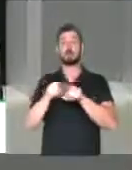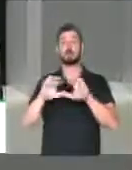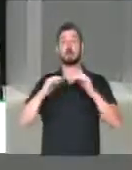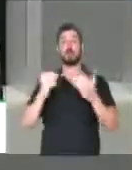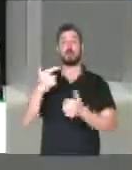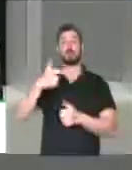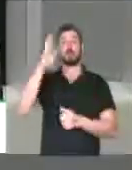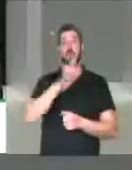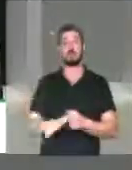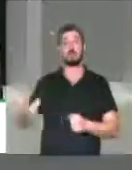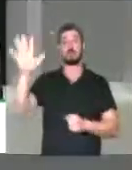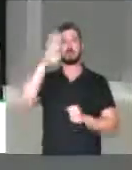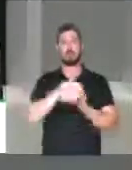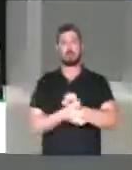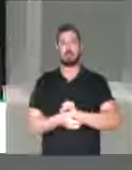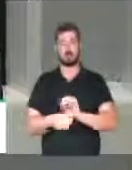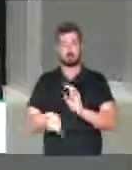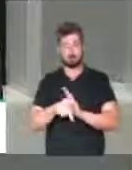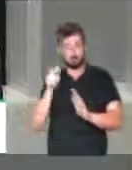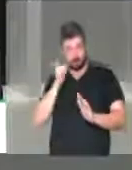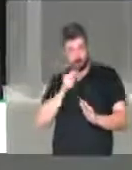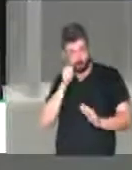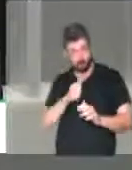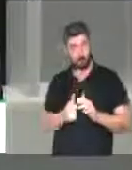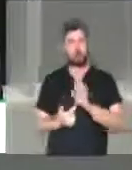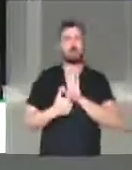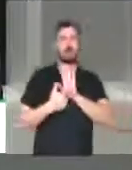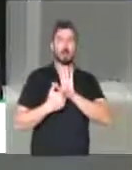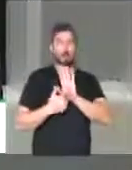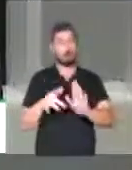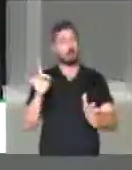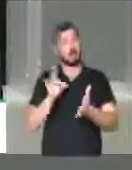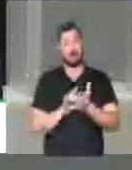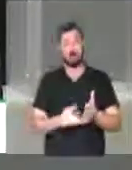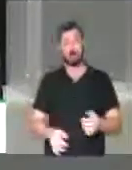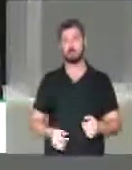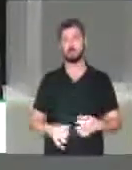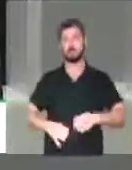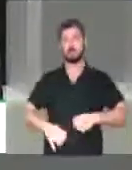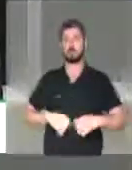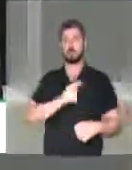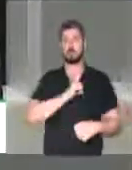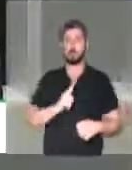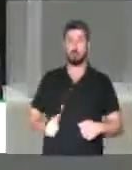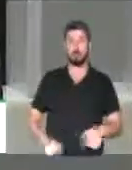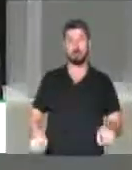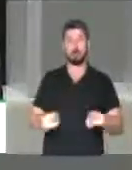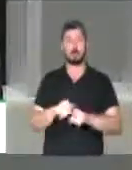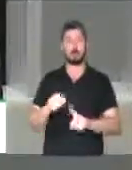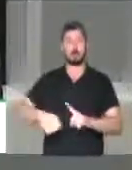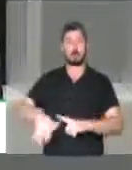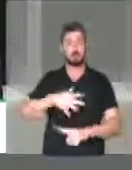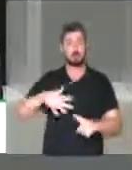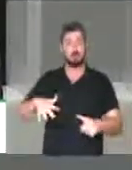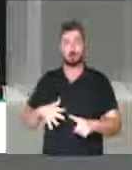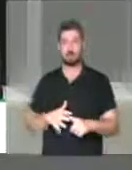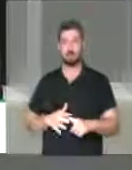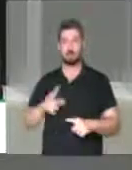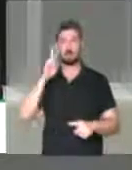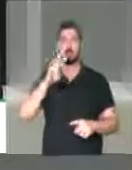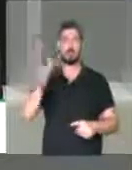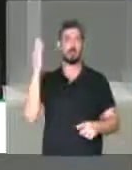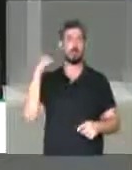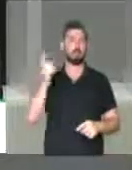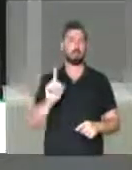e na 2ª Conferência Nacional das Mulheres, e mostrar uma realidade que o poder público e a sociedade